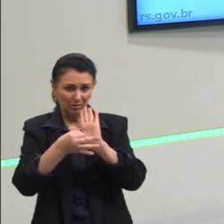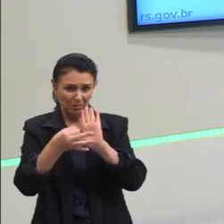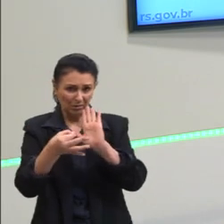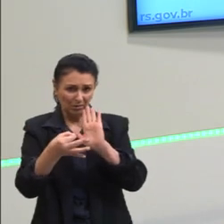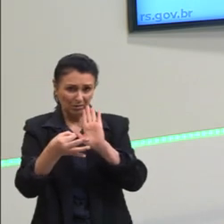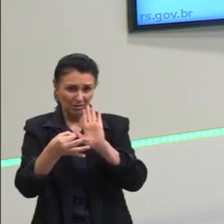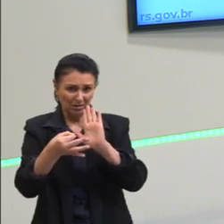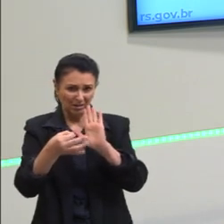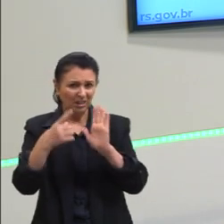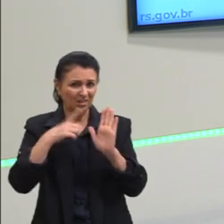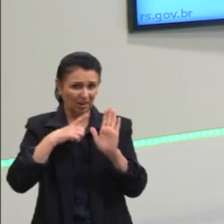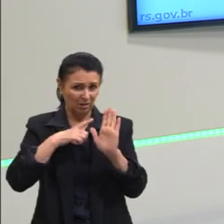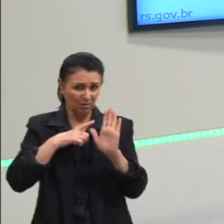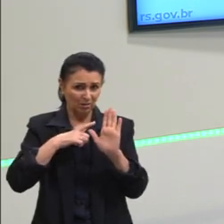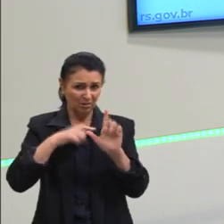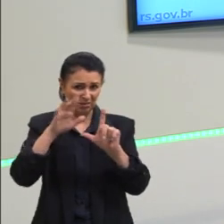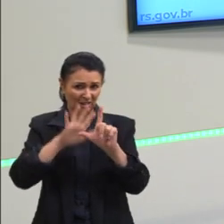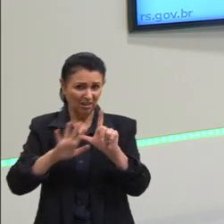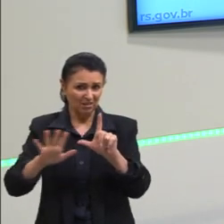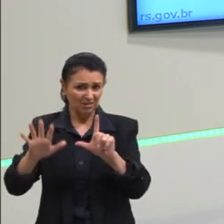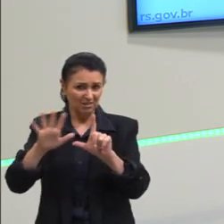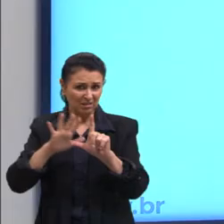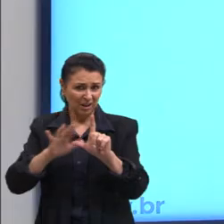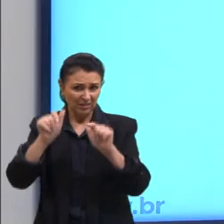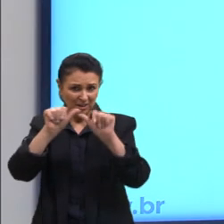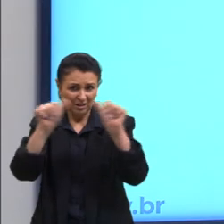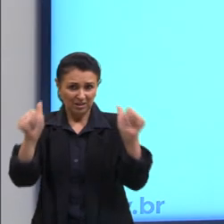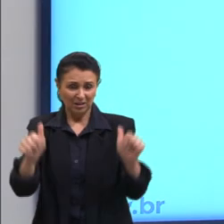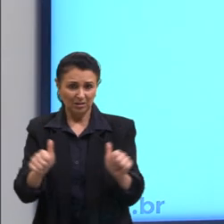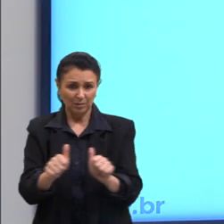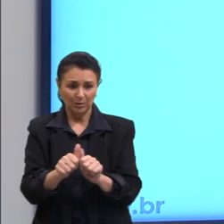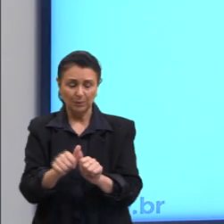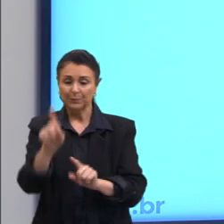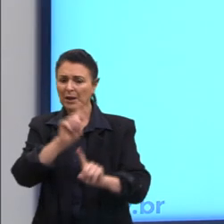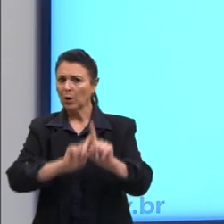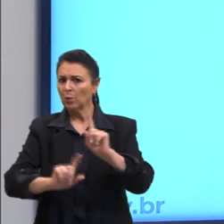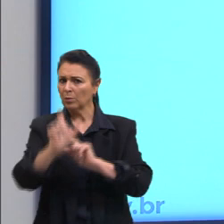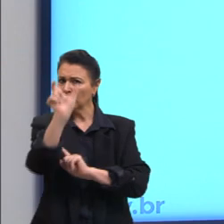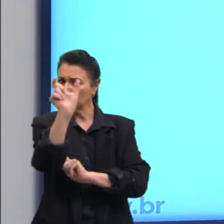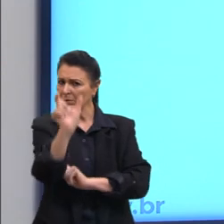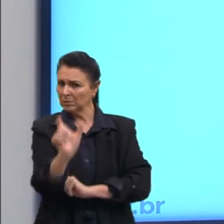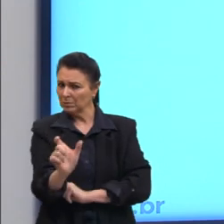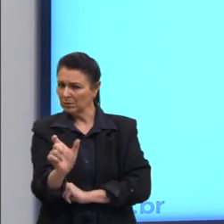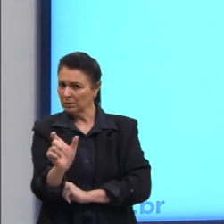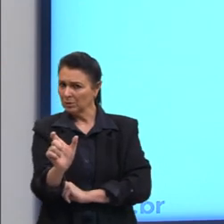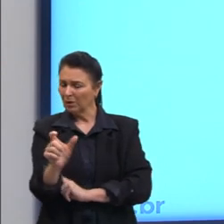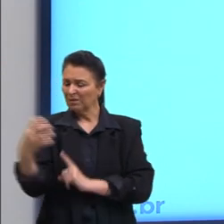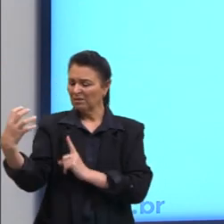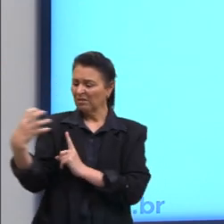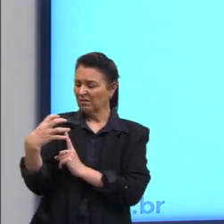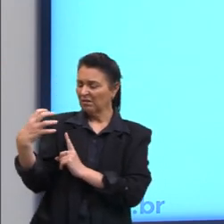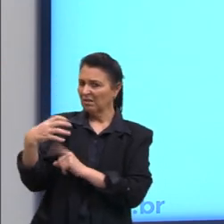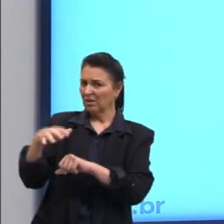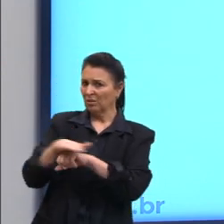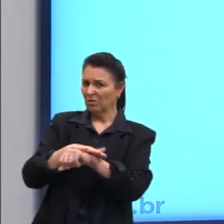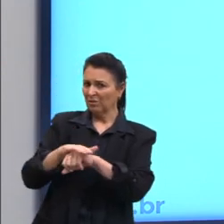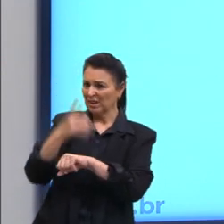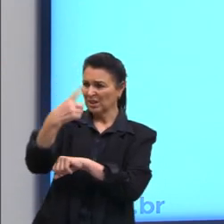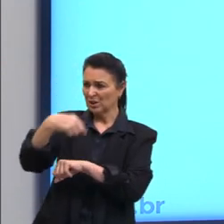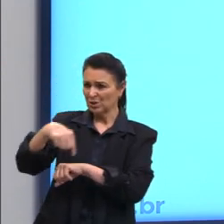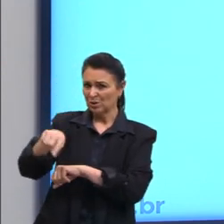abordando esse tema ali, né? Tendência de algumas pessoas a inferirem conversa alheia,